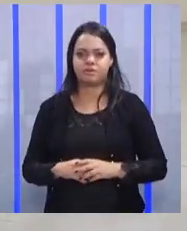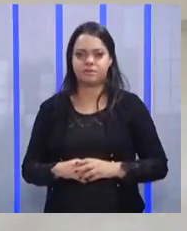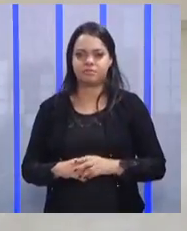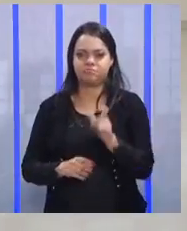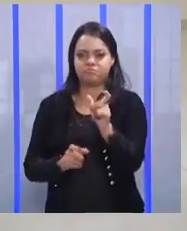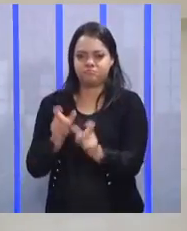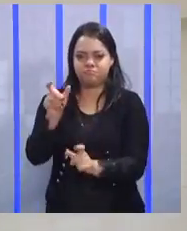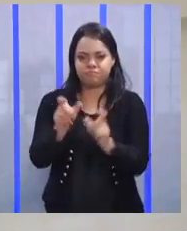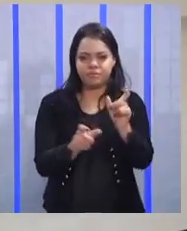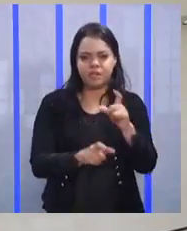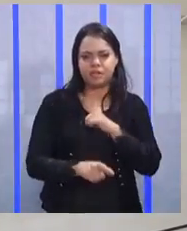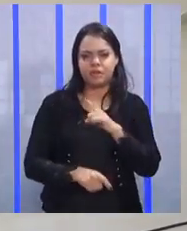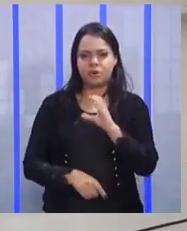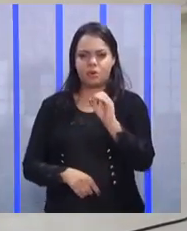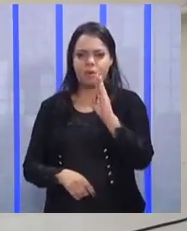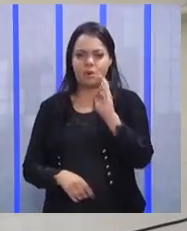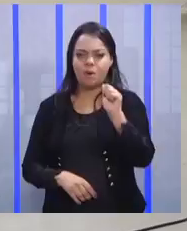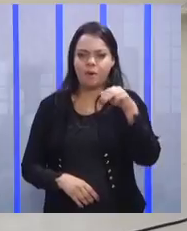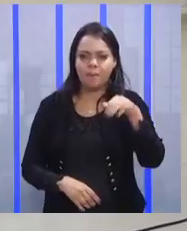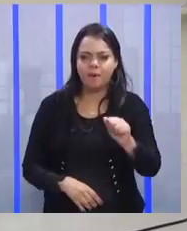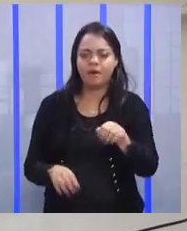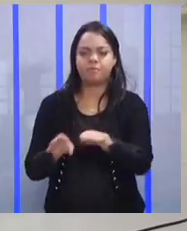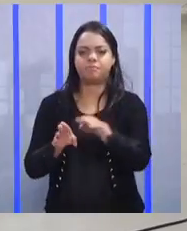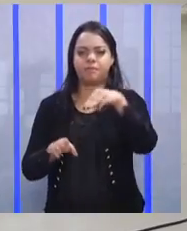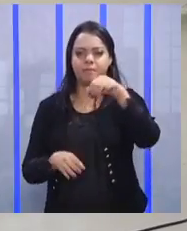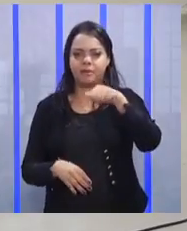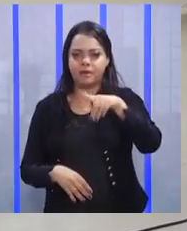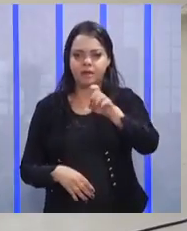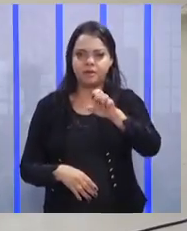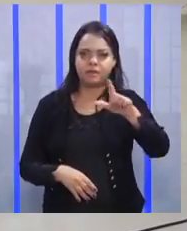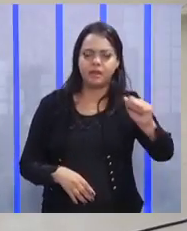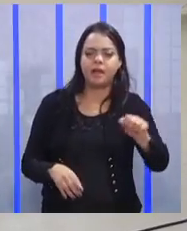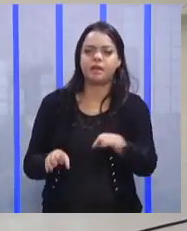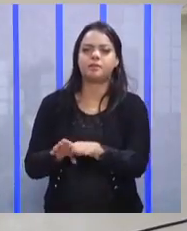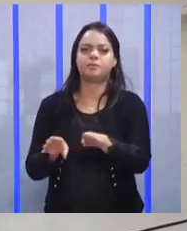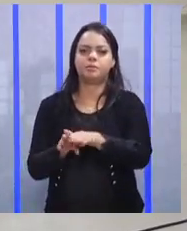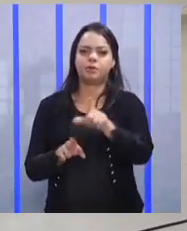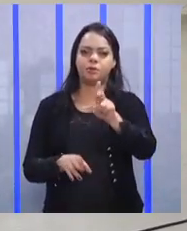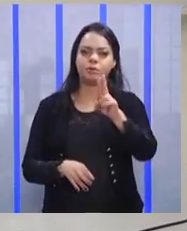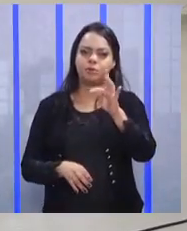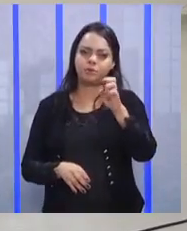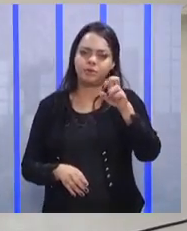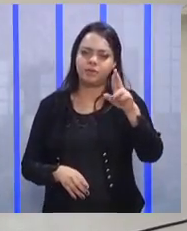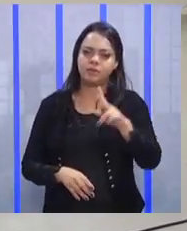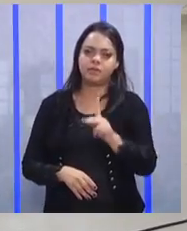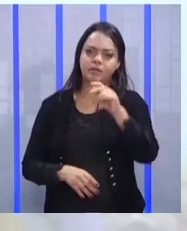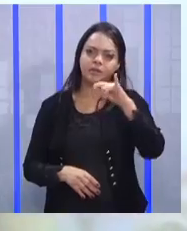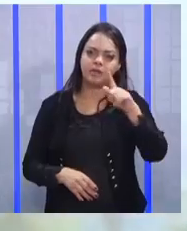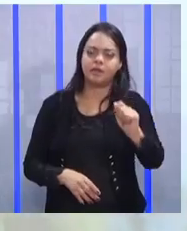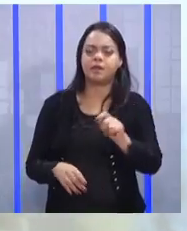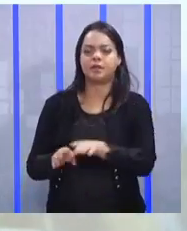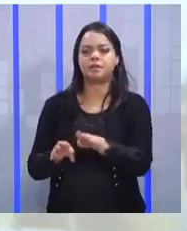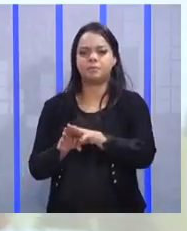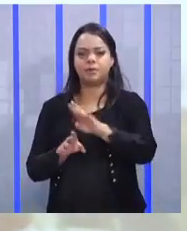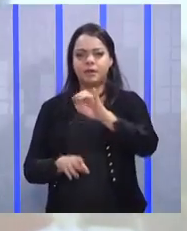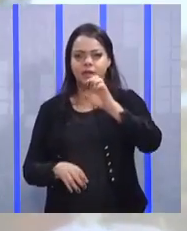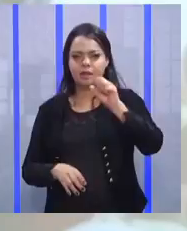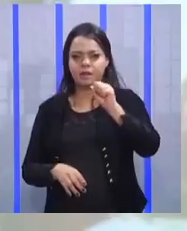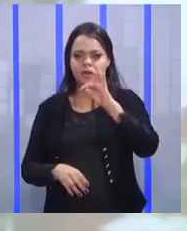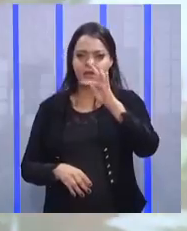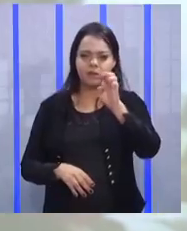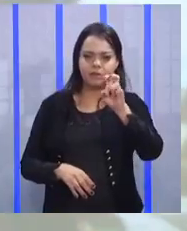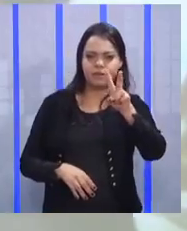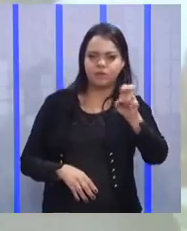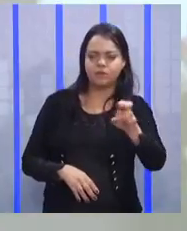A gente tem ali o Obama, enfim, o Mandela, Martin Luther King, Margaret Thatcher, Steve Jobs, Jesus, o grande